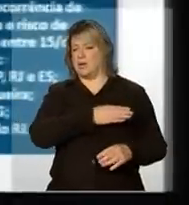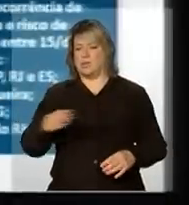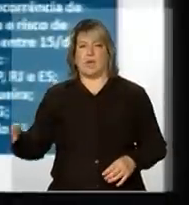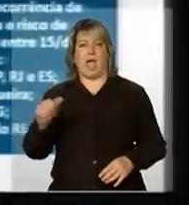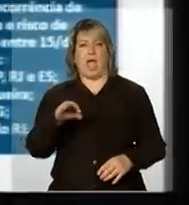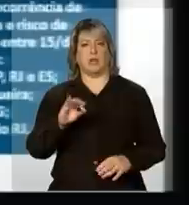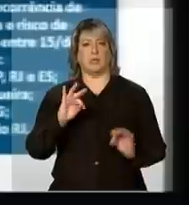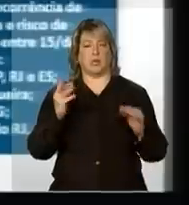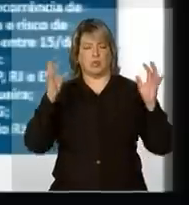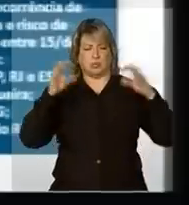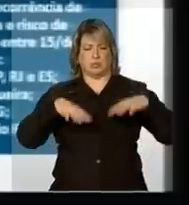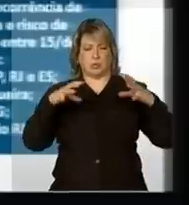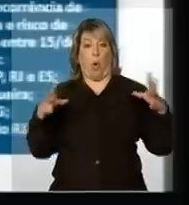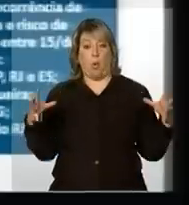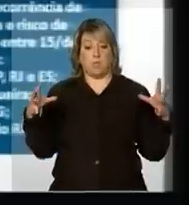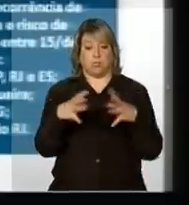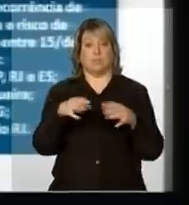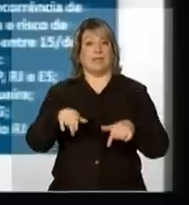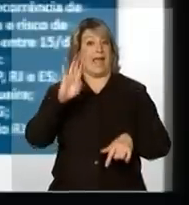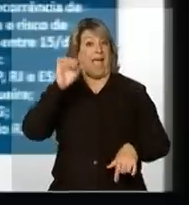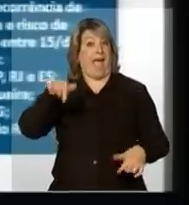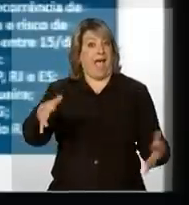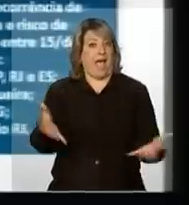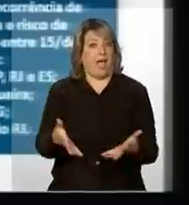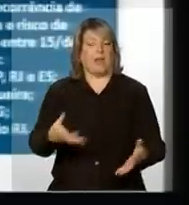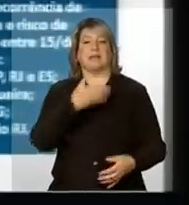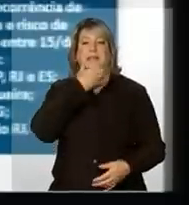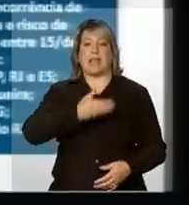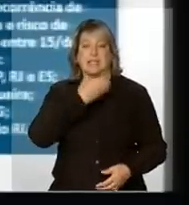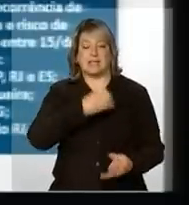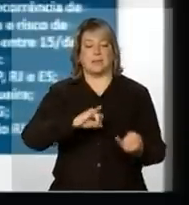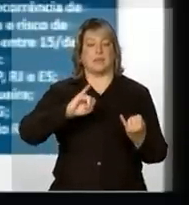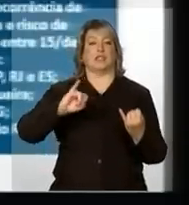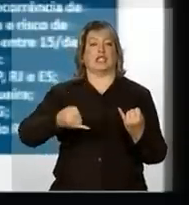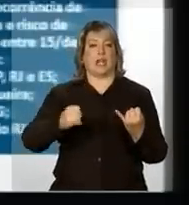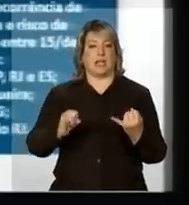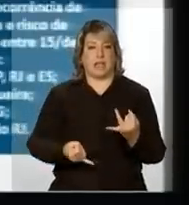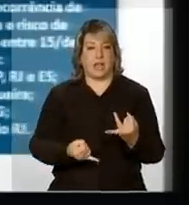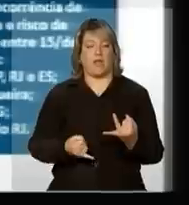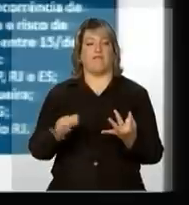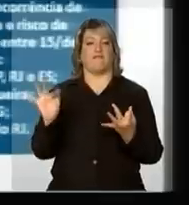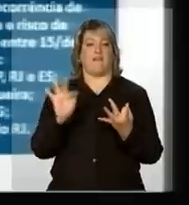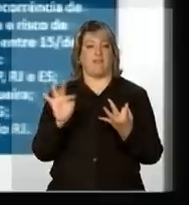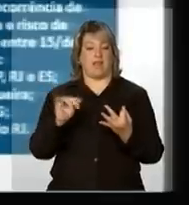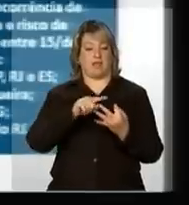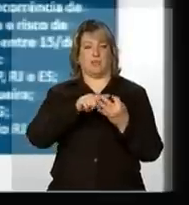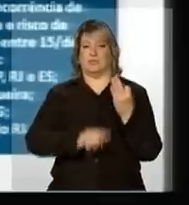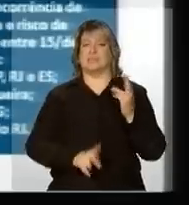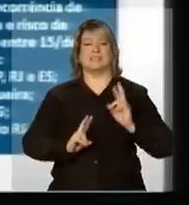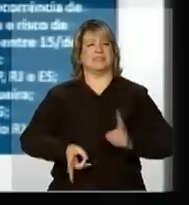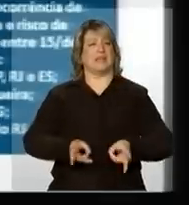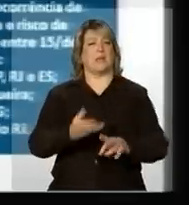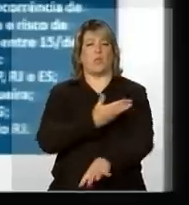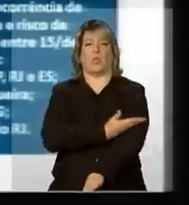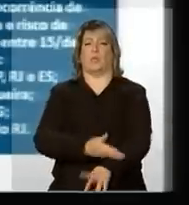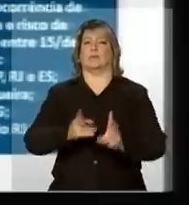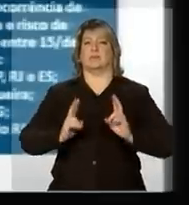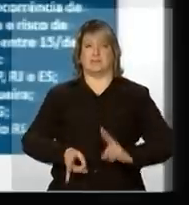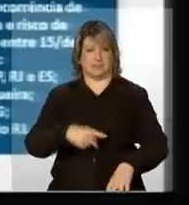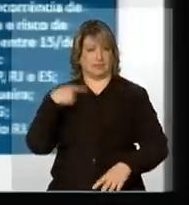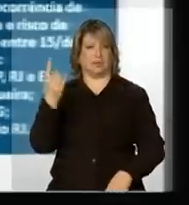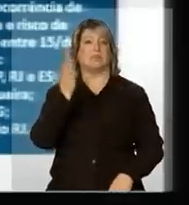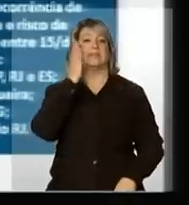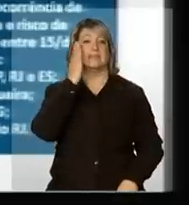ela se concentra nesse período de dezembro, janeiro e fevereiro. Ok? Isso é histórico. Então, dentro dessa